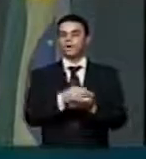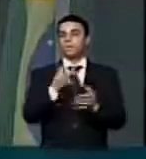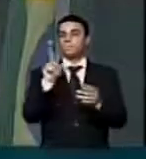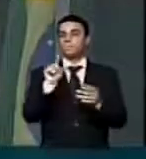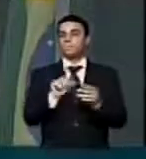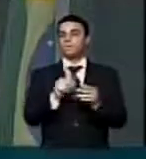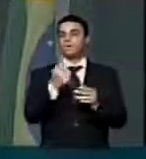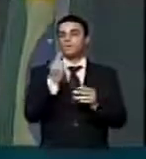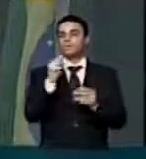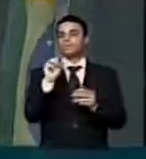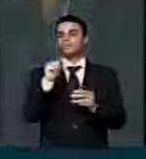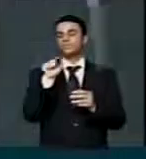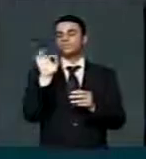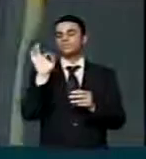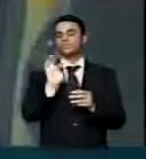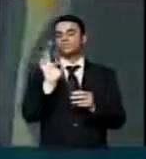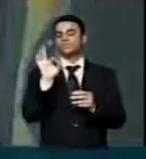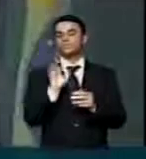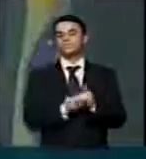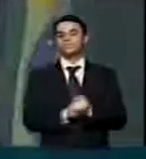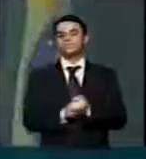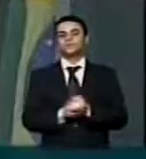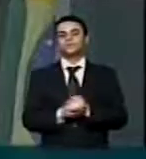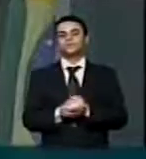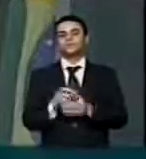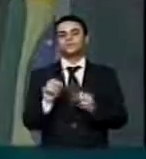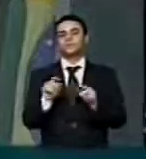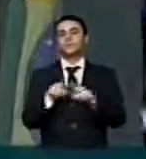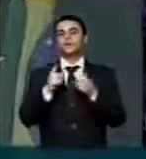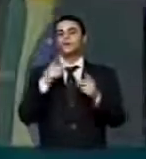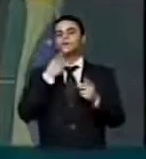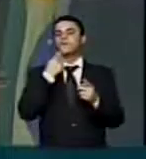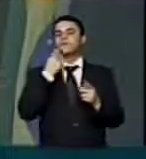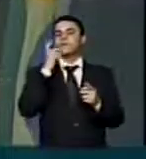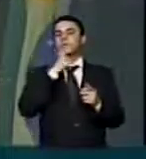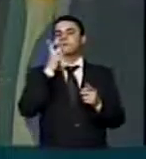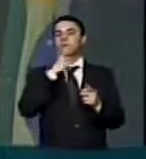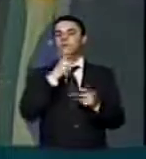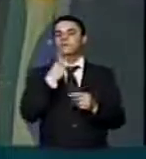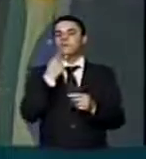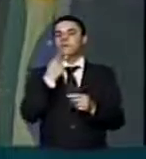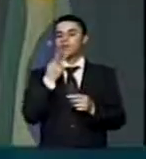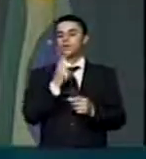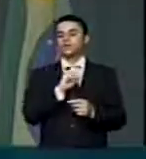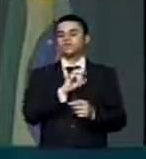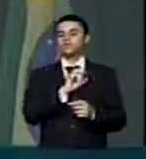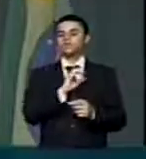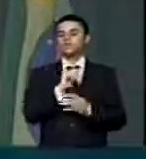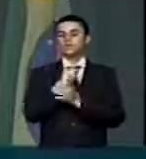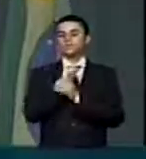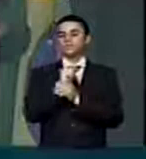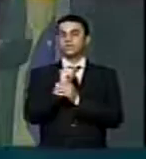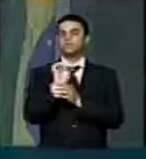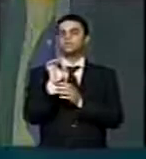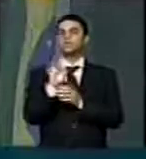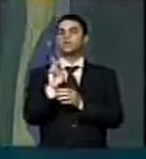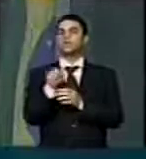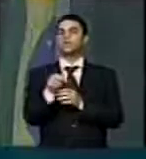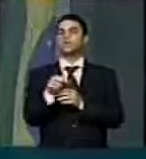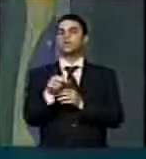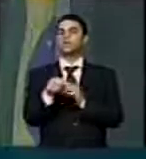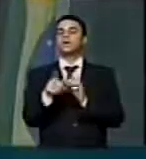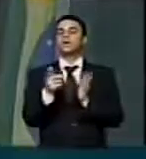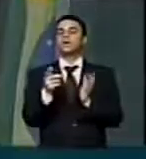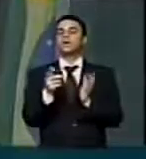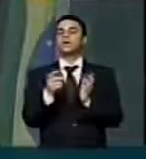segurança pública. Passa um engodo, uma mentira para o povo, como se segurança fosse obrigação só dos Estados Federados.